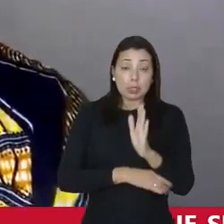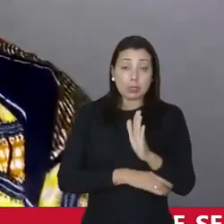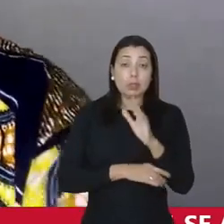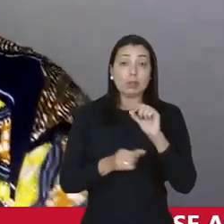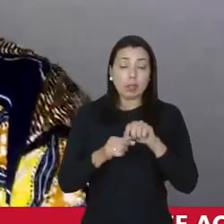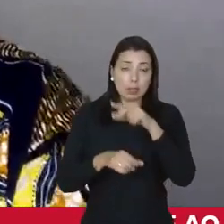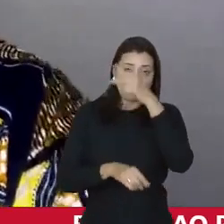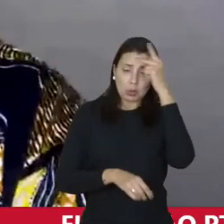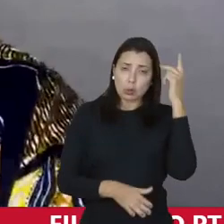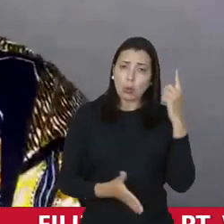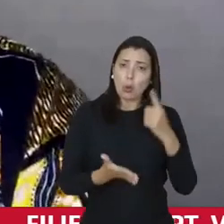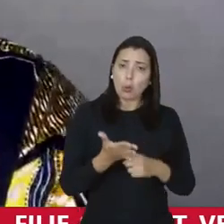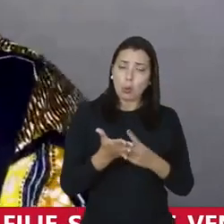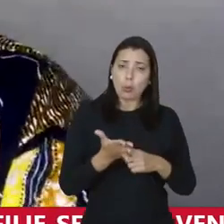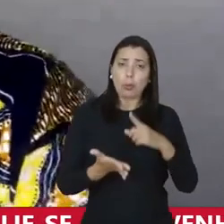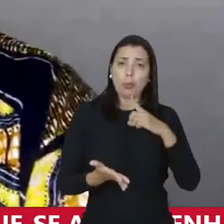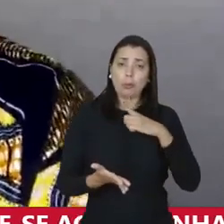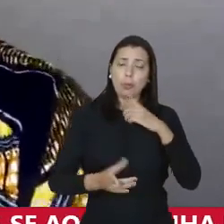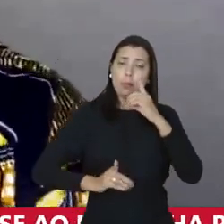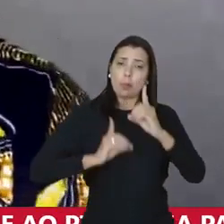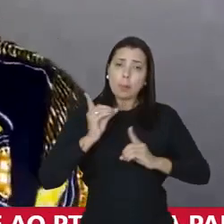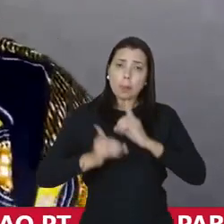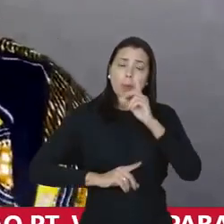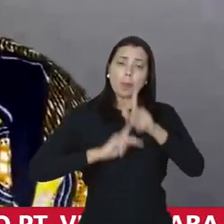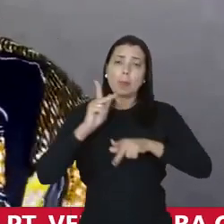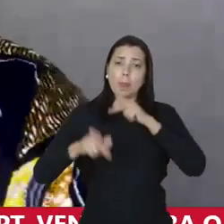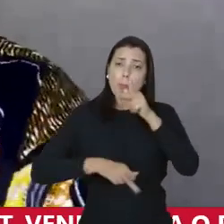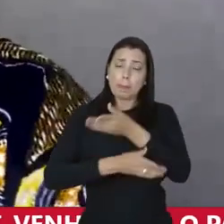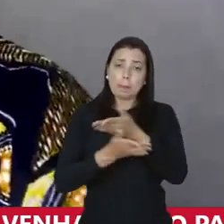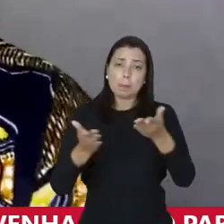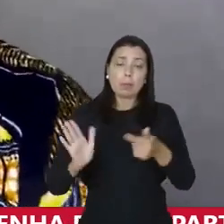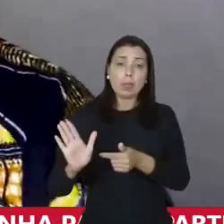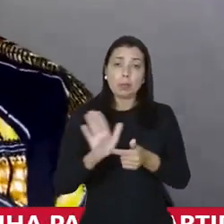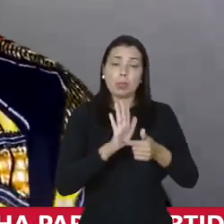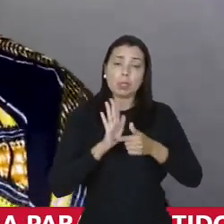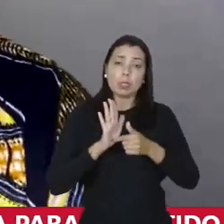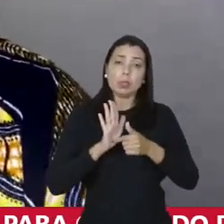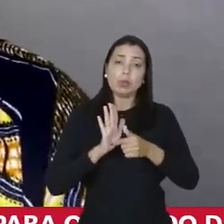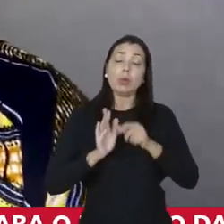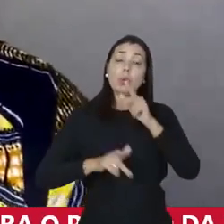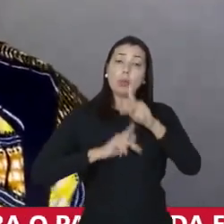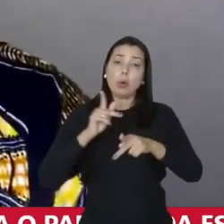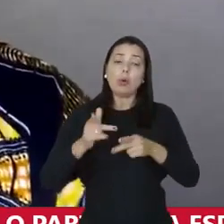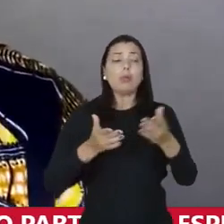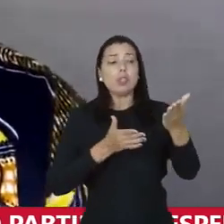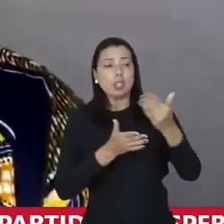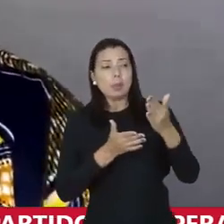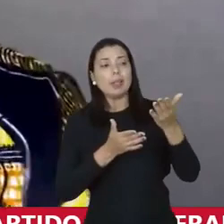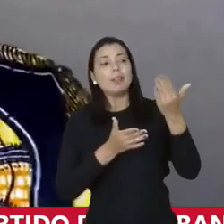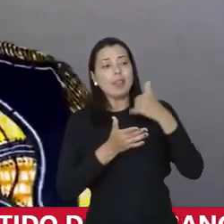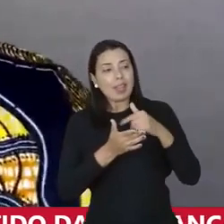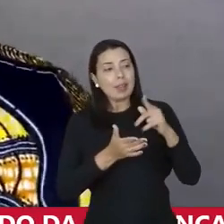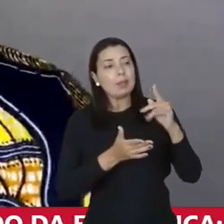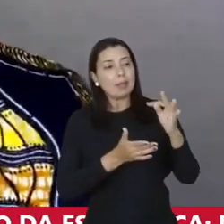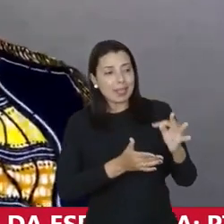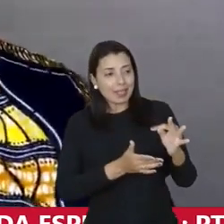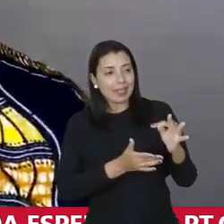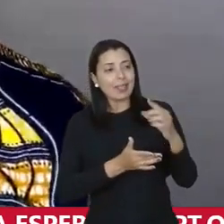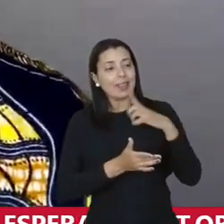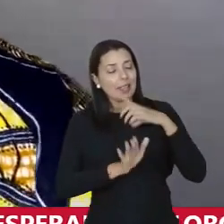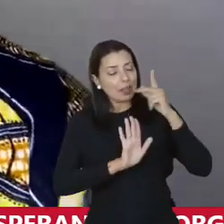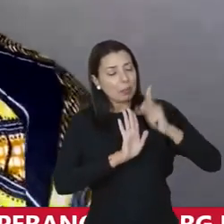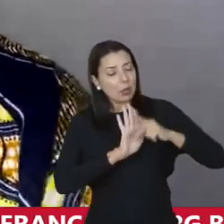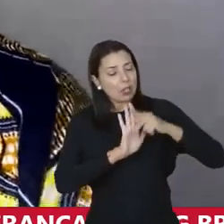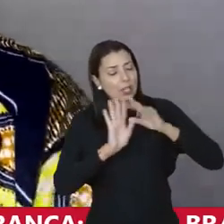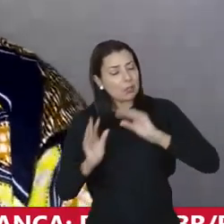faz isso com pessoas comprometidas dialogando com a população trazendo o povo para perto e dizendo que o partido dos trabalhadores tem projeto de